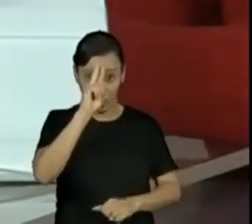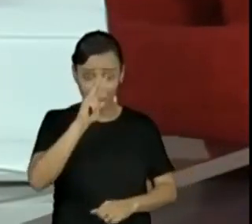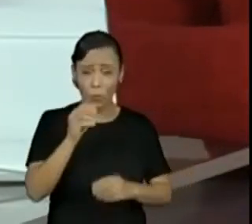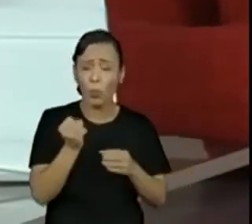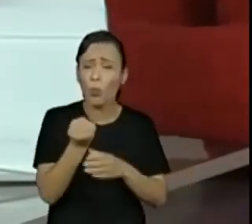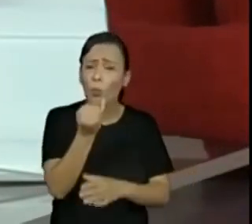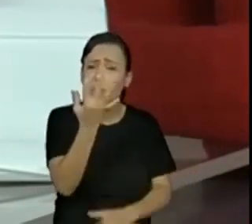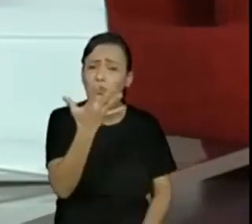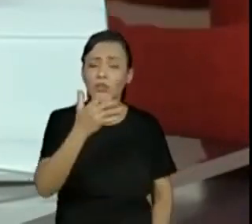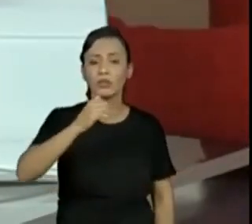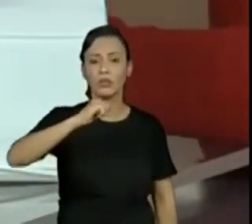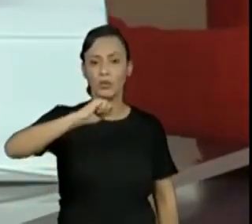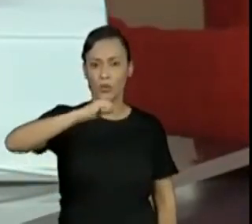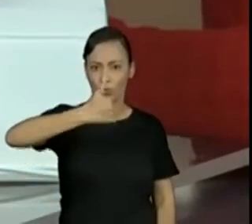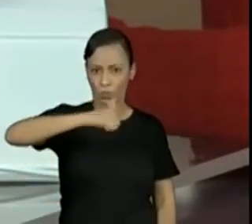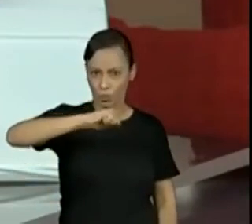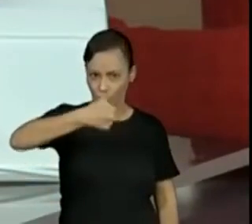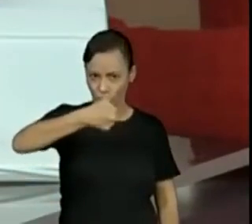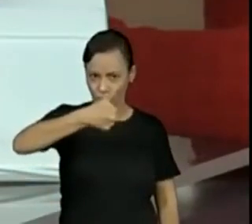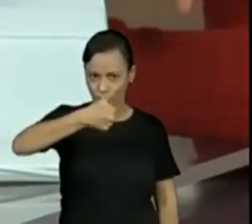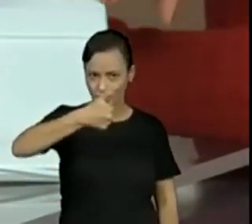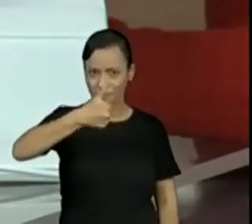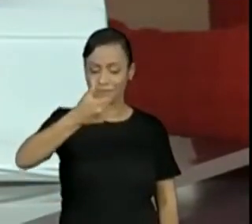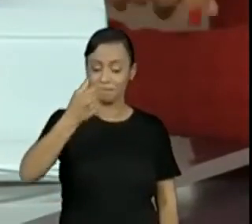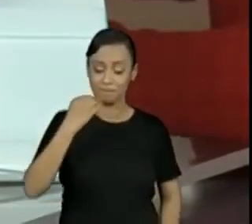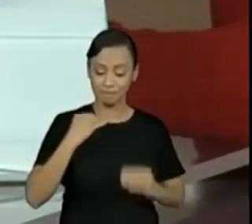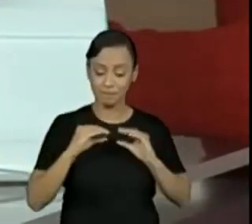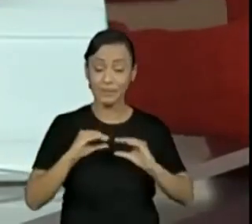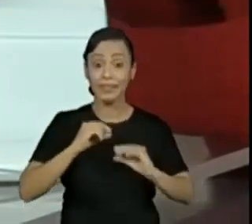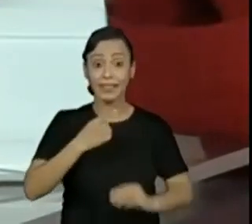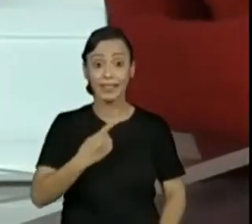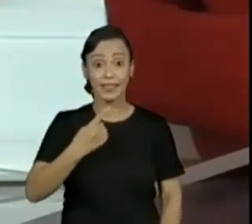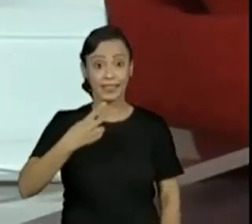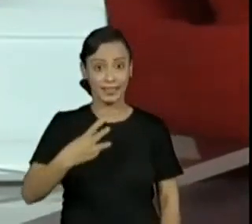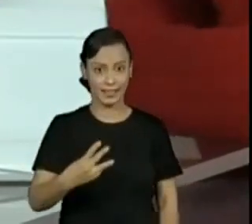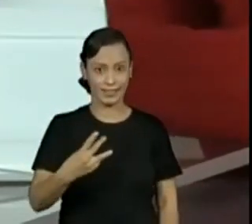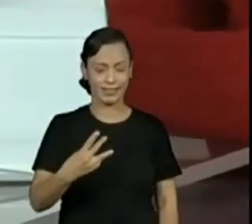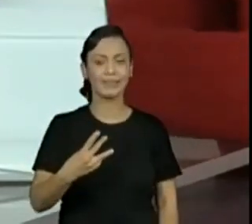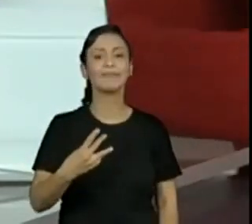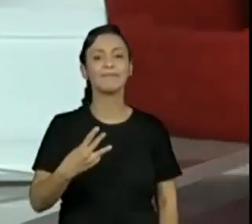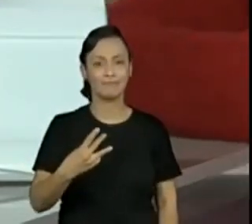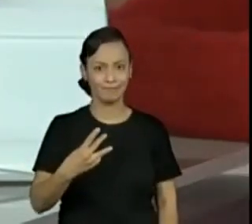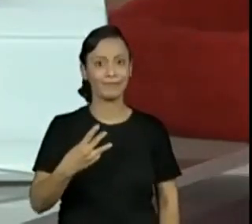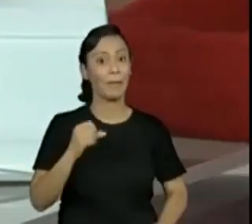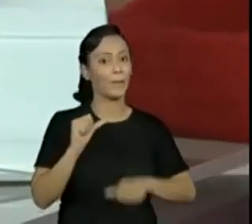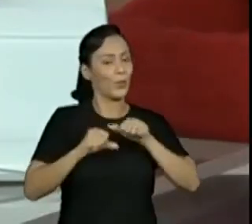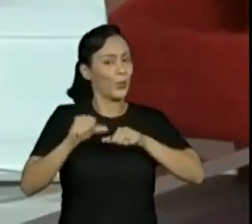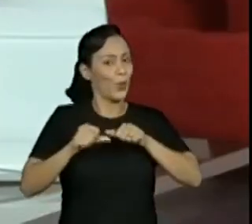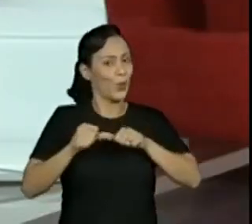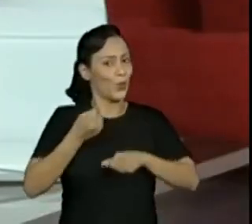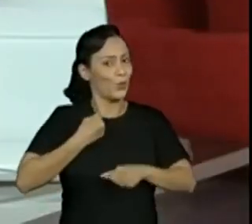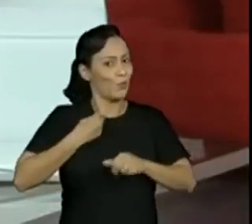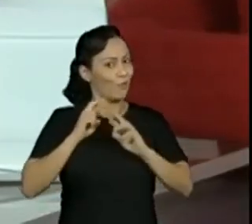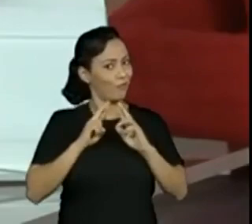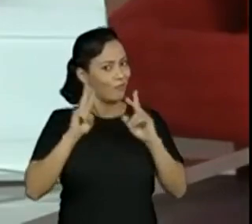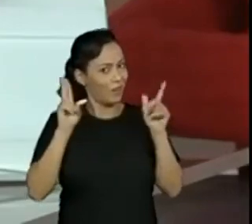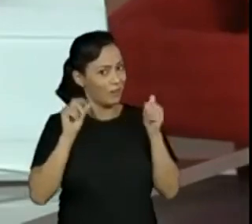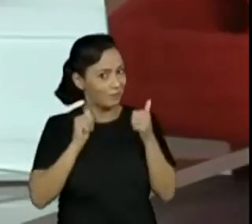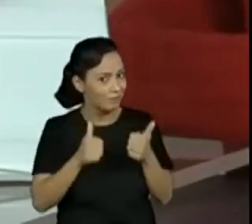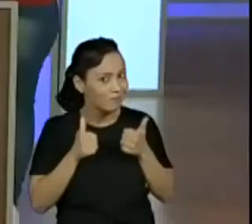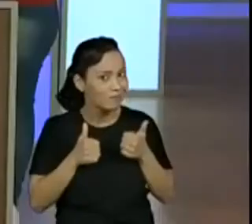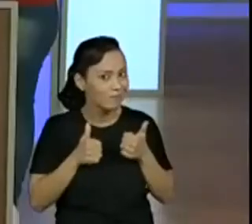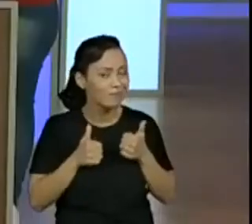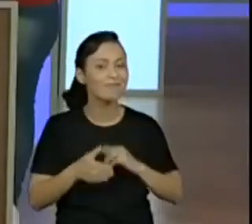mesmo? Quantas tampinhas? Você pediu para colocar onze e treze. Outros números só para... Onze e treze. Agora, a gente tem por aqui,